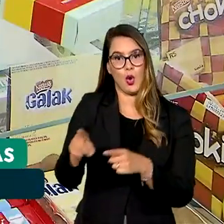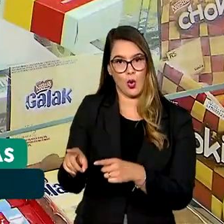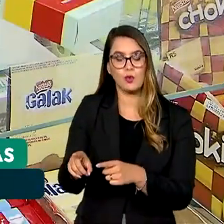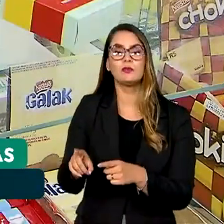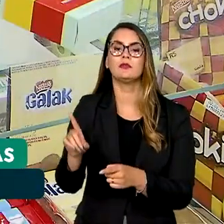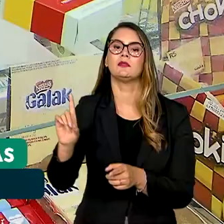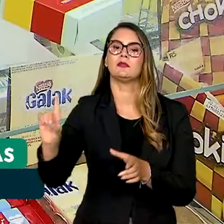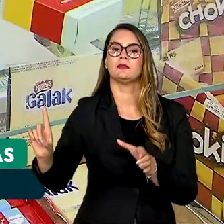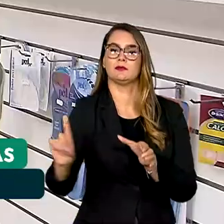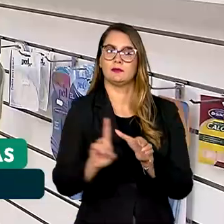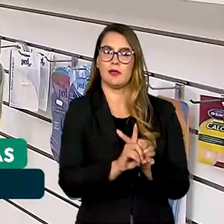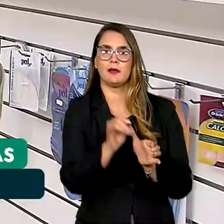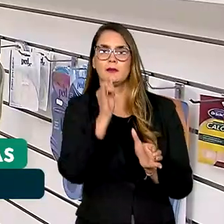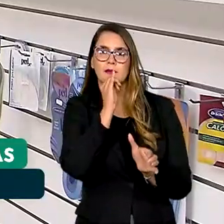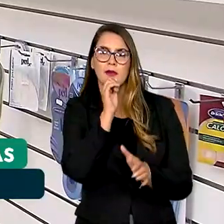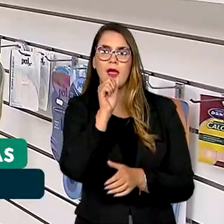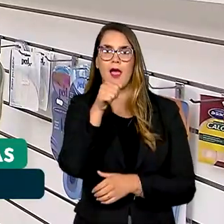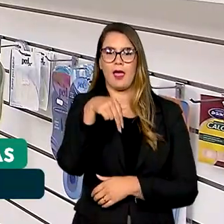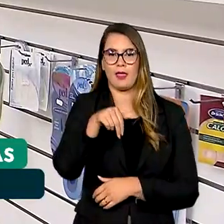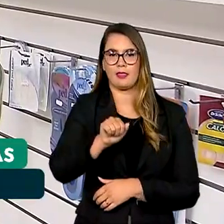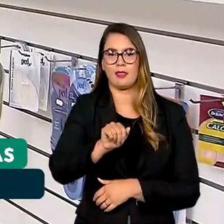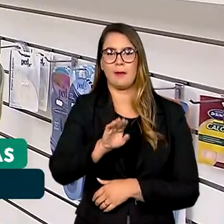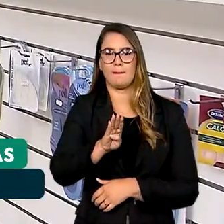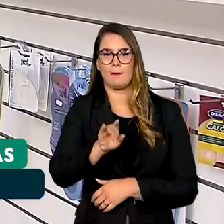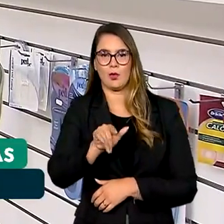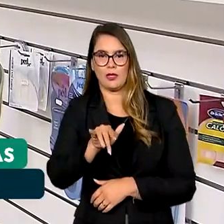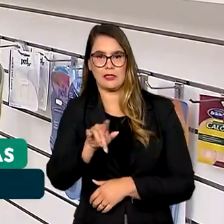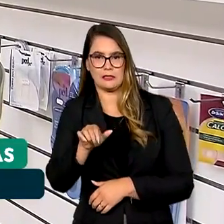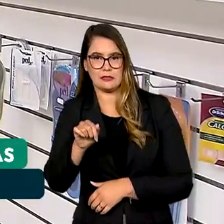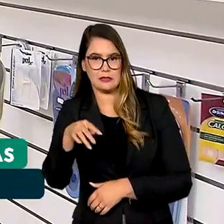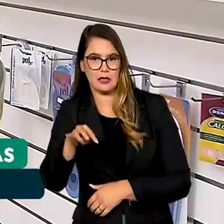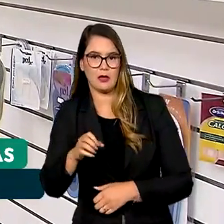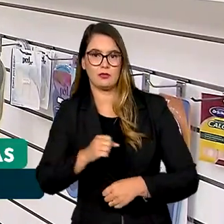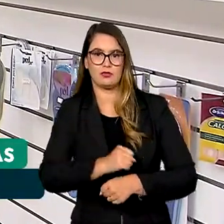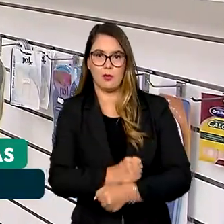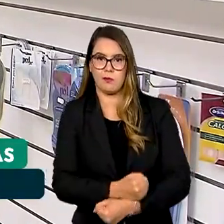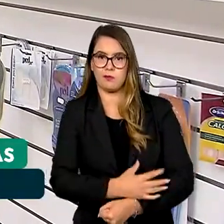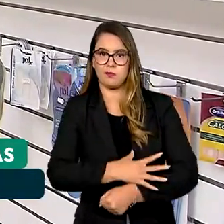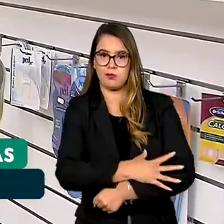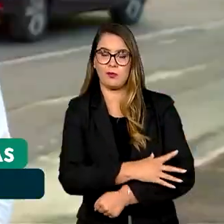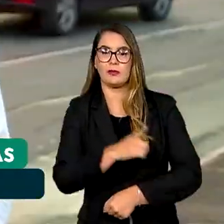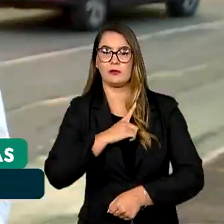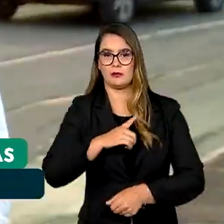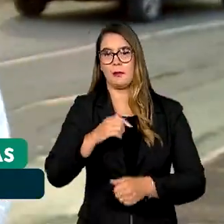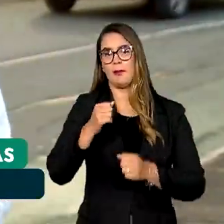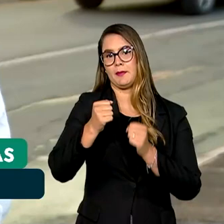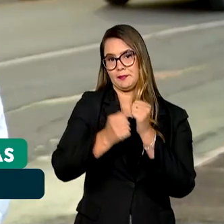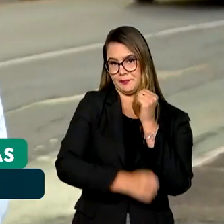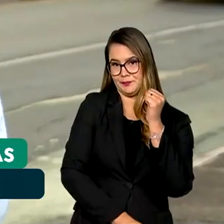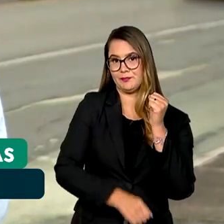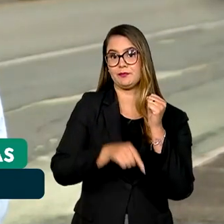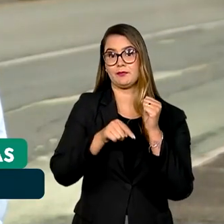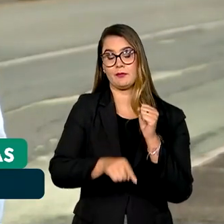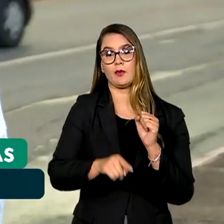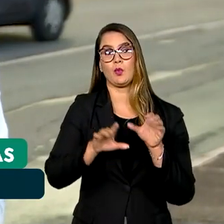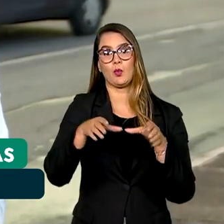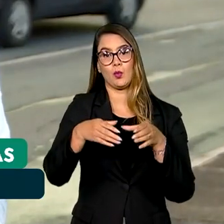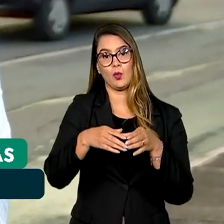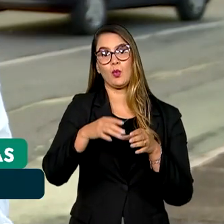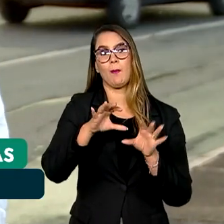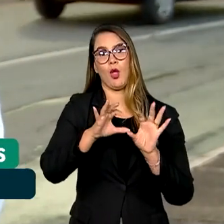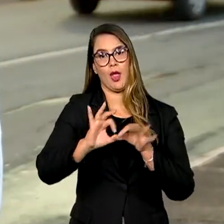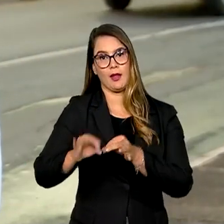e inclui itens como anabolizantes, estimulantes, hormônios e diuréticos. Segundo o Comitê Olímpico